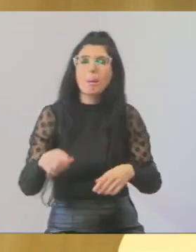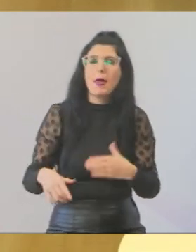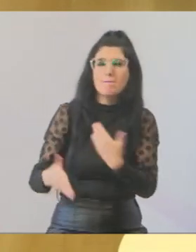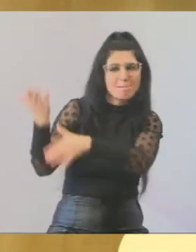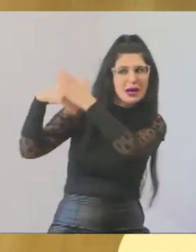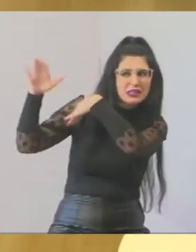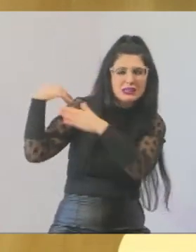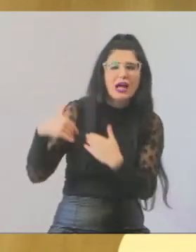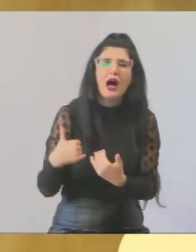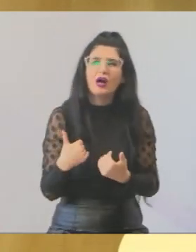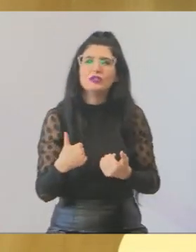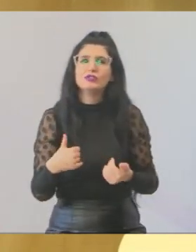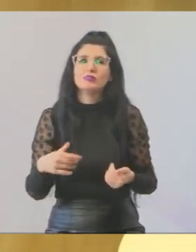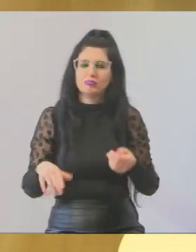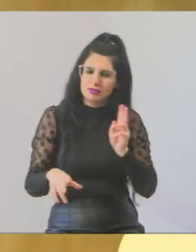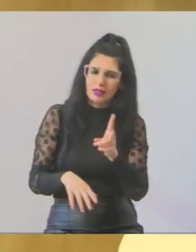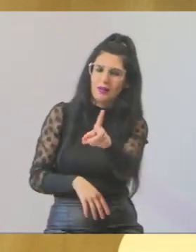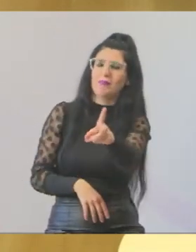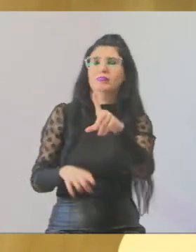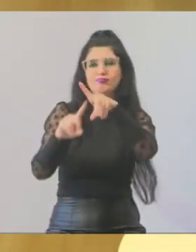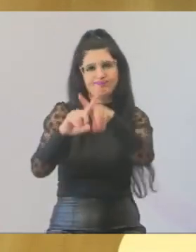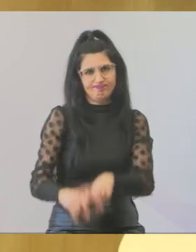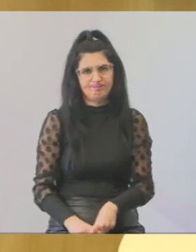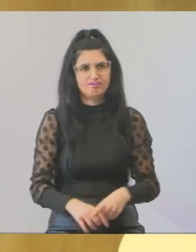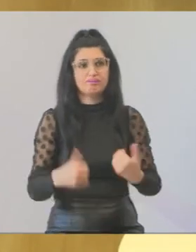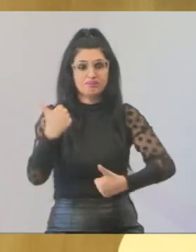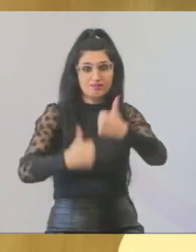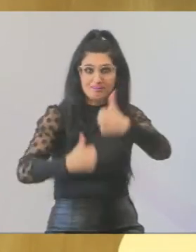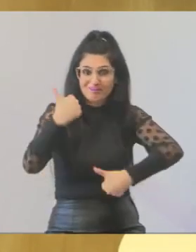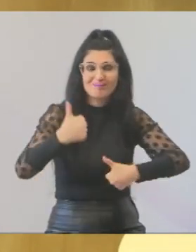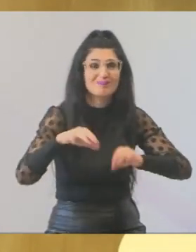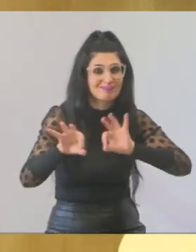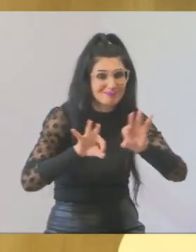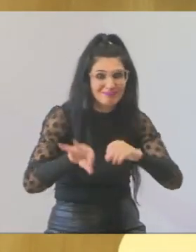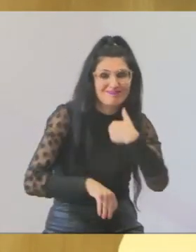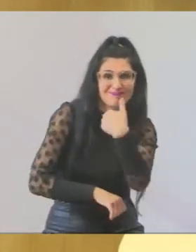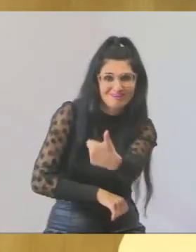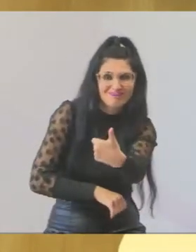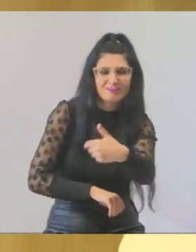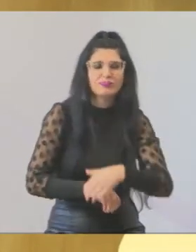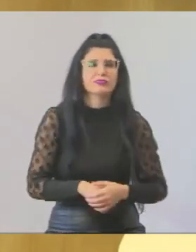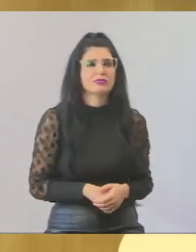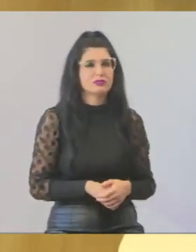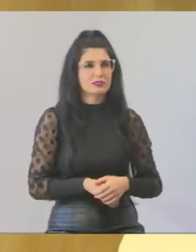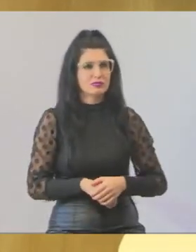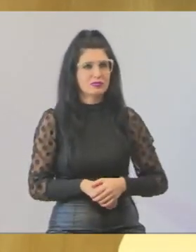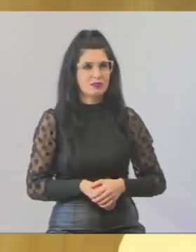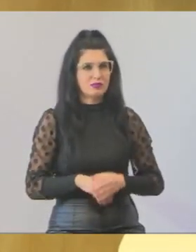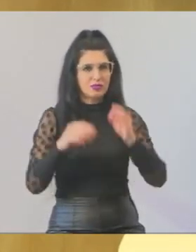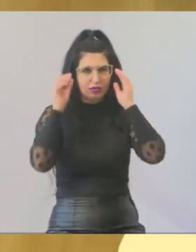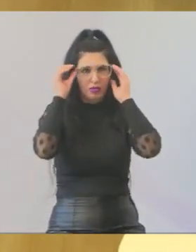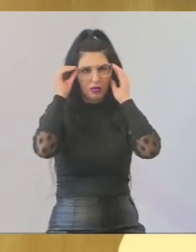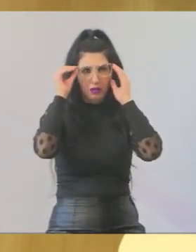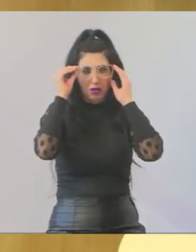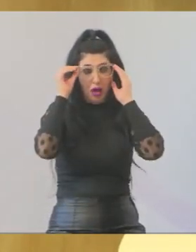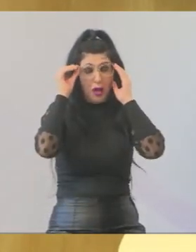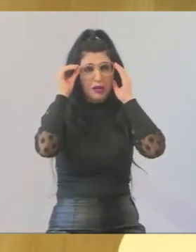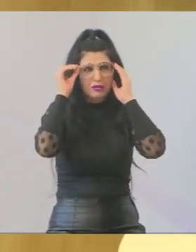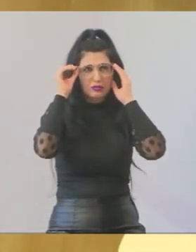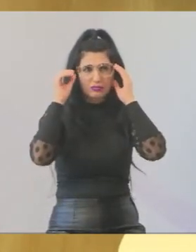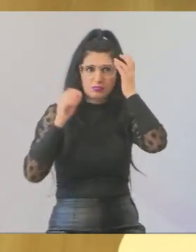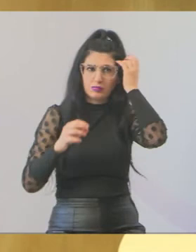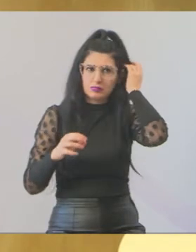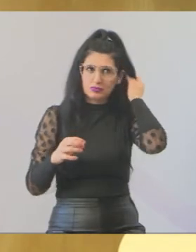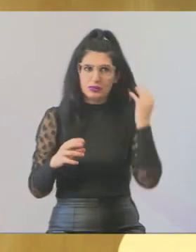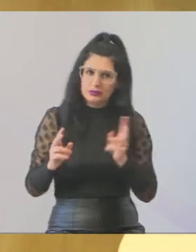mas eu falo que estão vendo aqueles sonhos sendo realizados, a gente não está fiscalizando, está cobrando para que seja feito o melhor para aquela